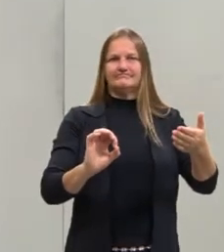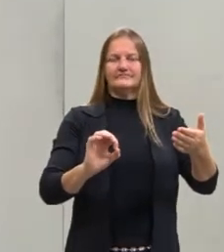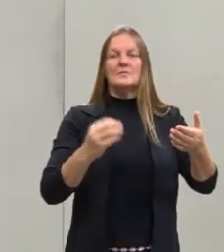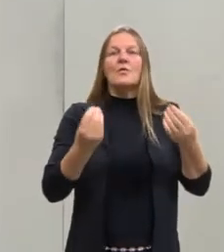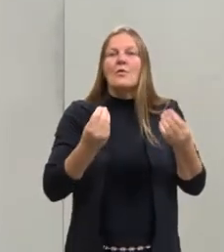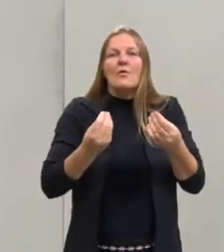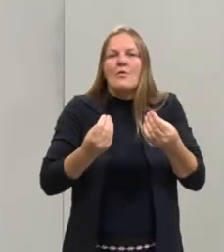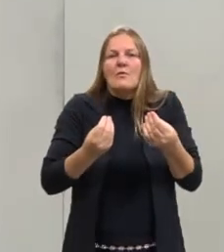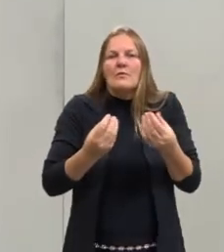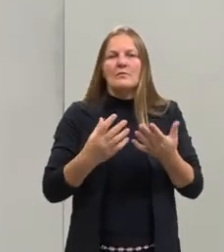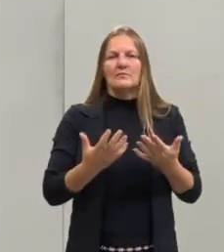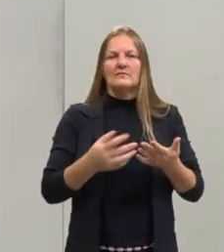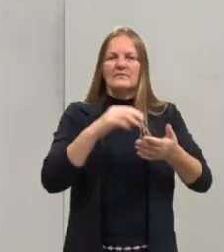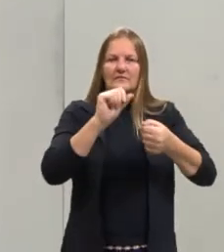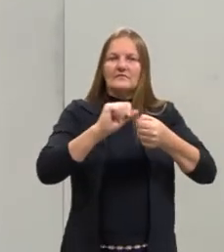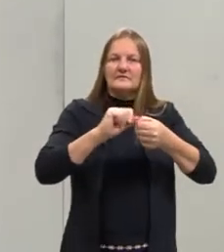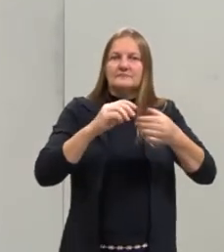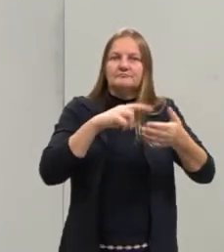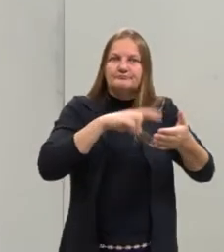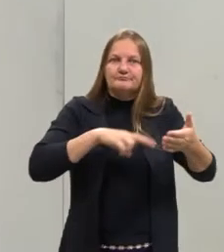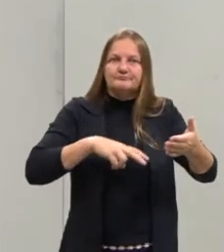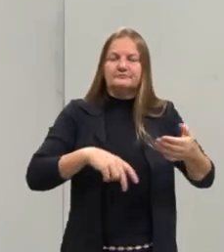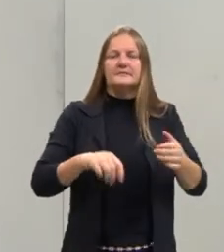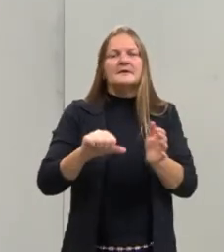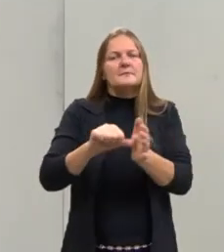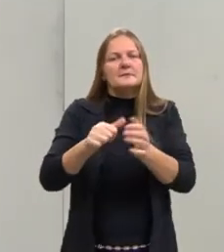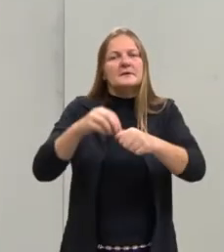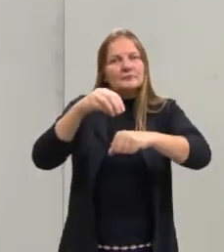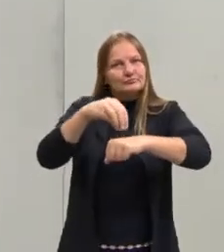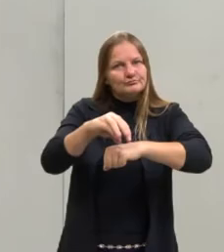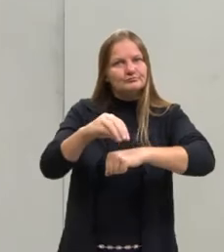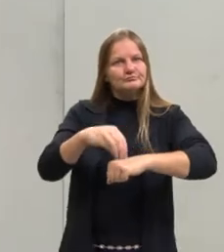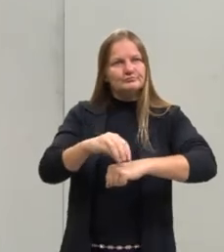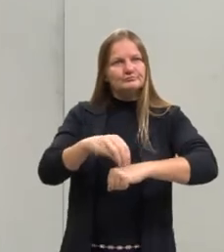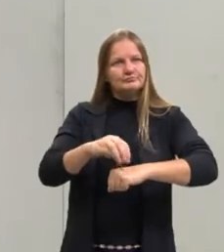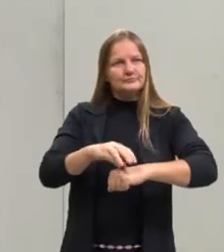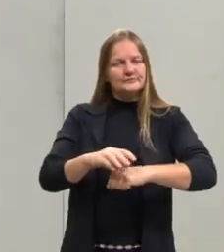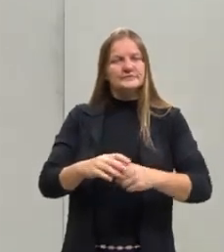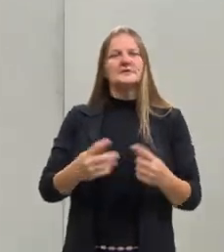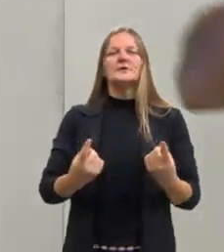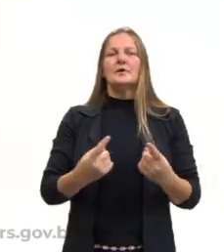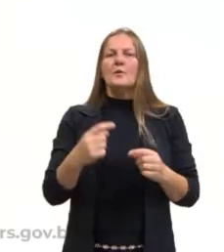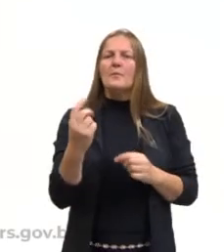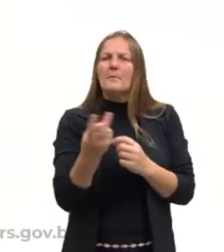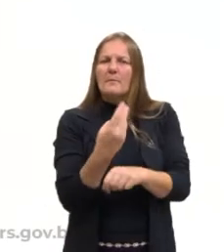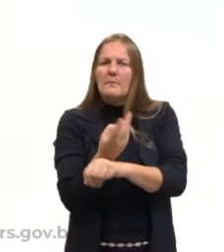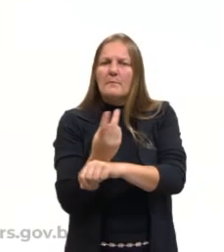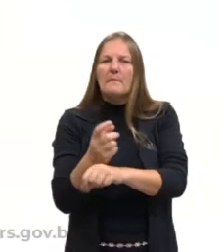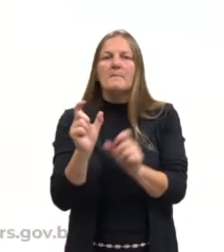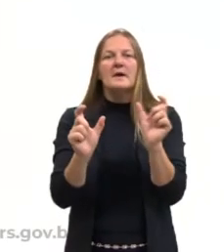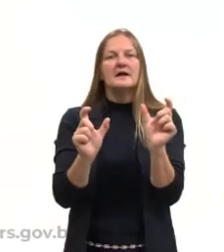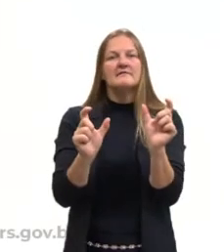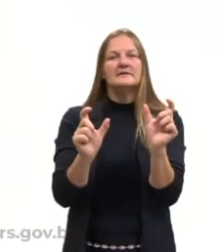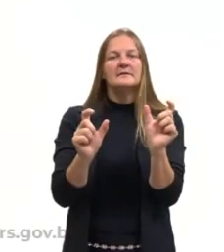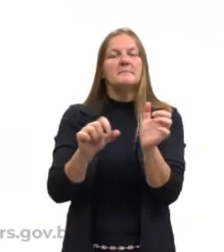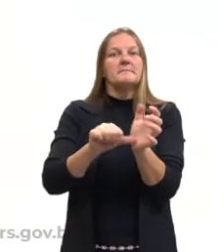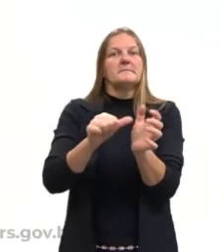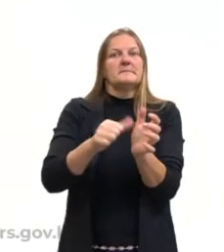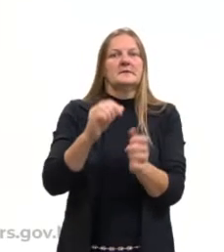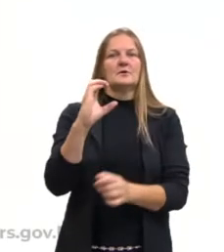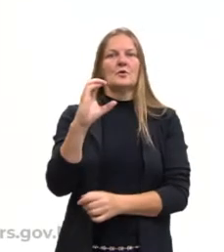Como é que vou fazer? Então, uma das primeiras dicas, eu vou procurar as palavras cognatas,